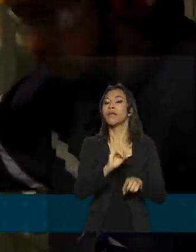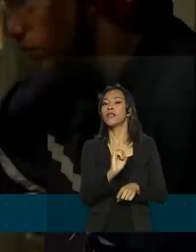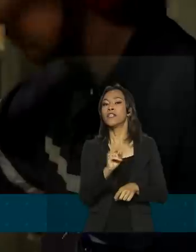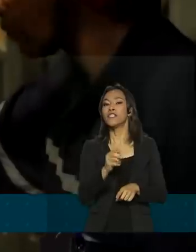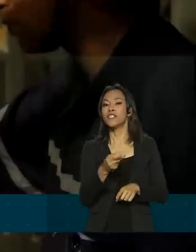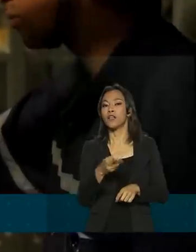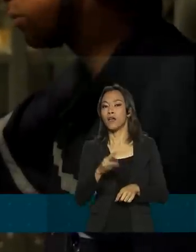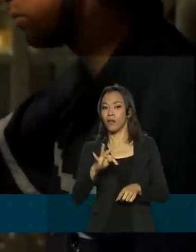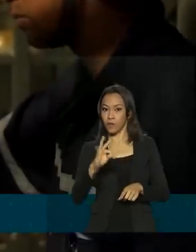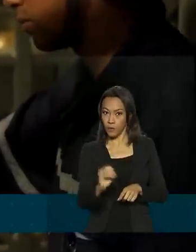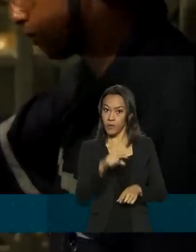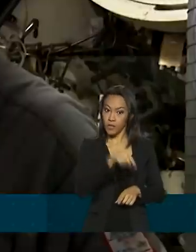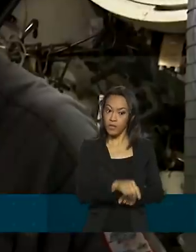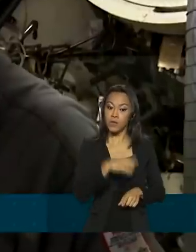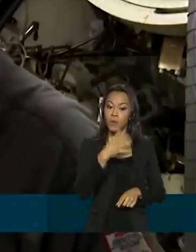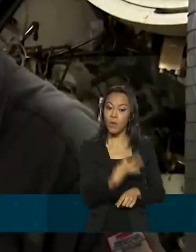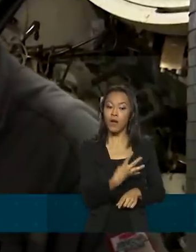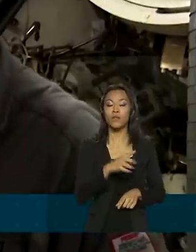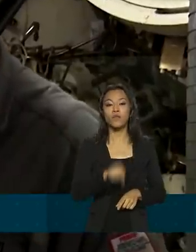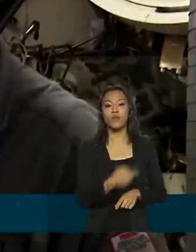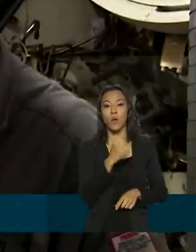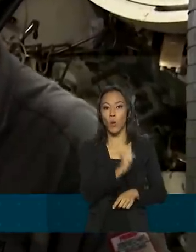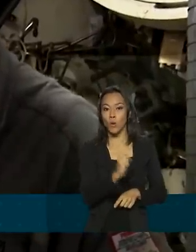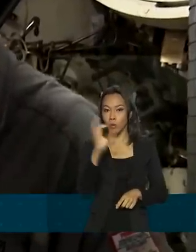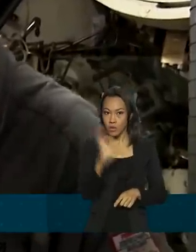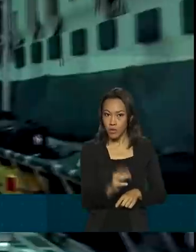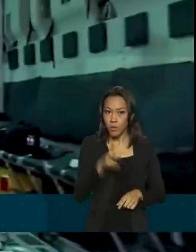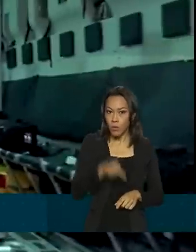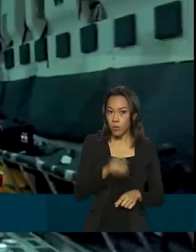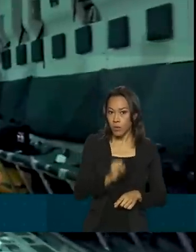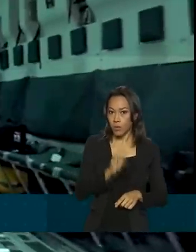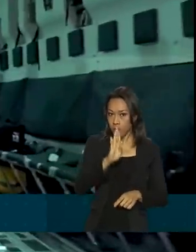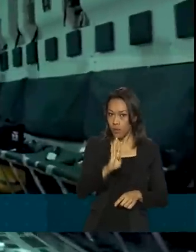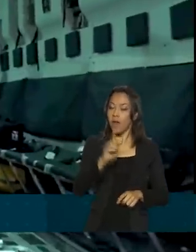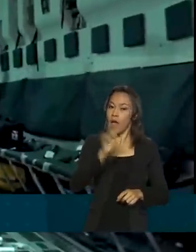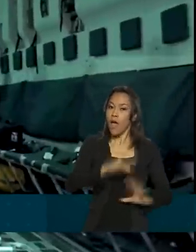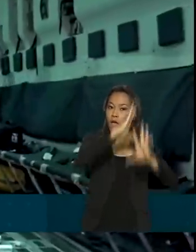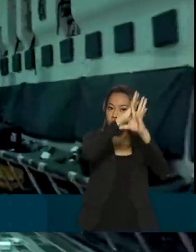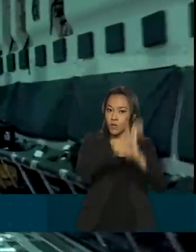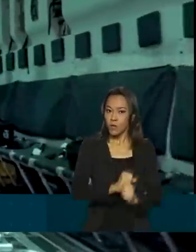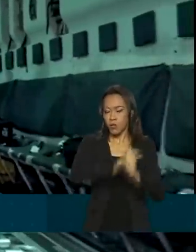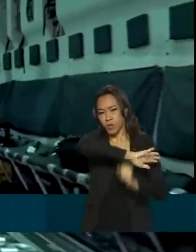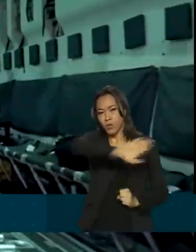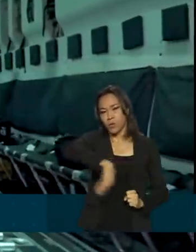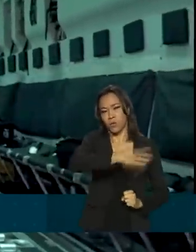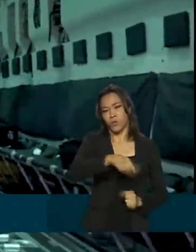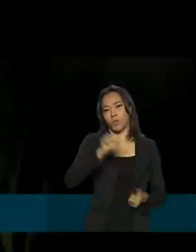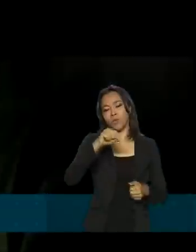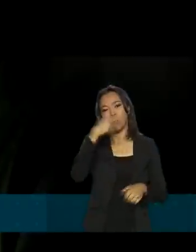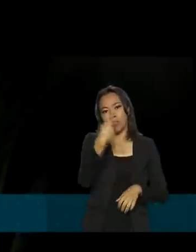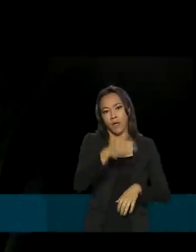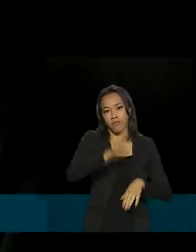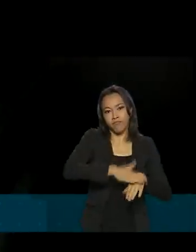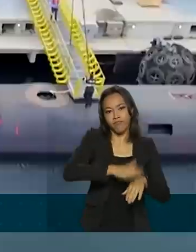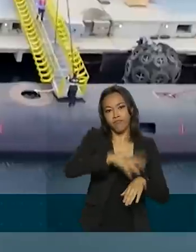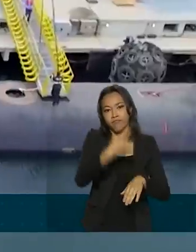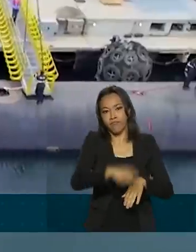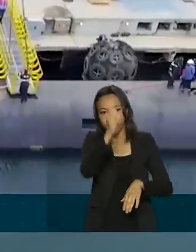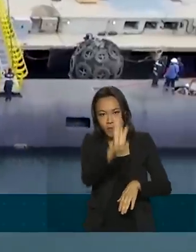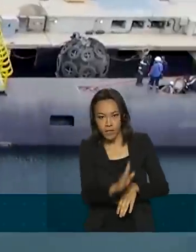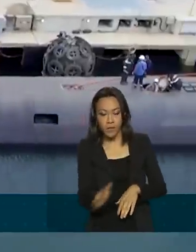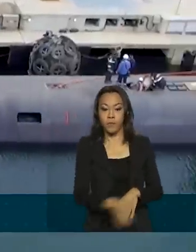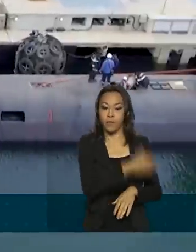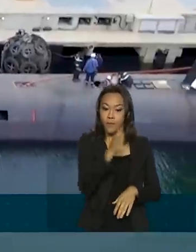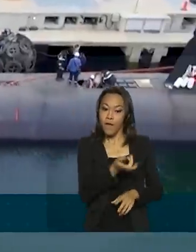,78% do PIB, a soma das riquezas produzidas no Brasil. Segundo o governo, além de exportar,